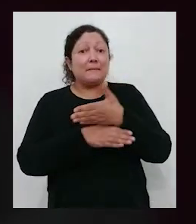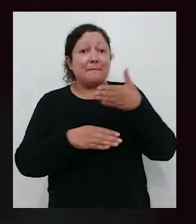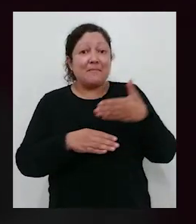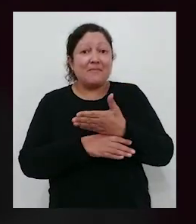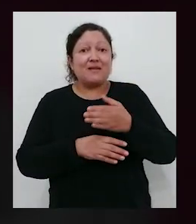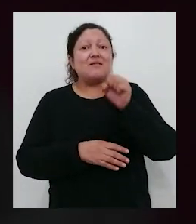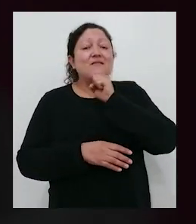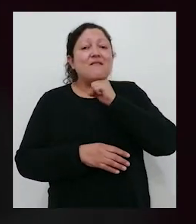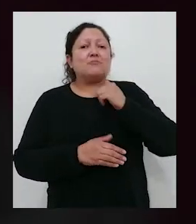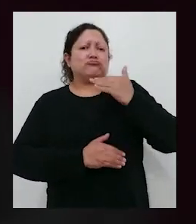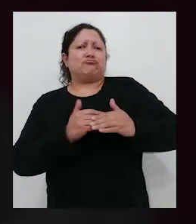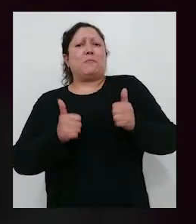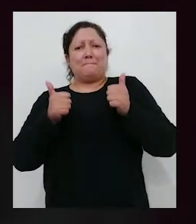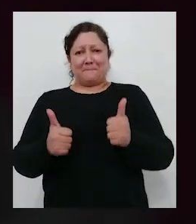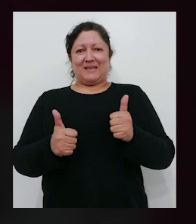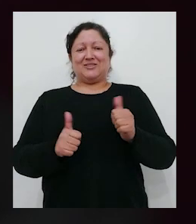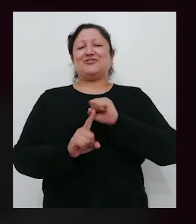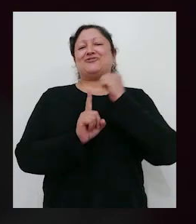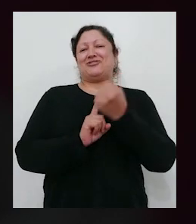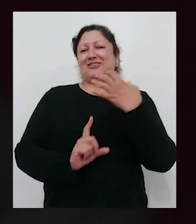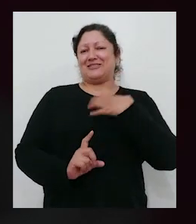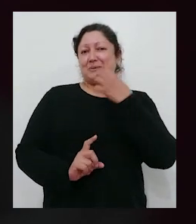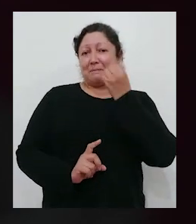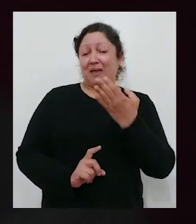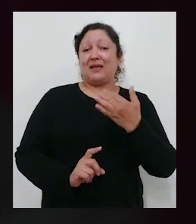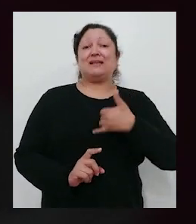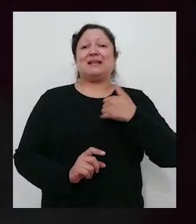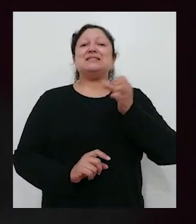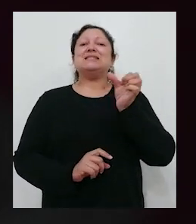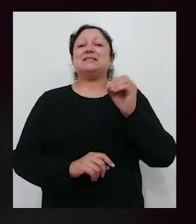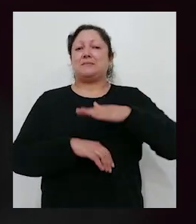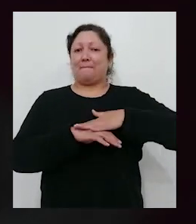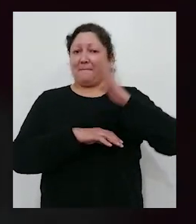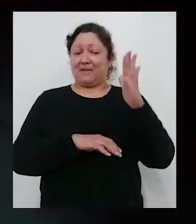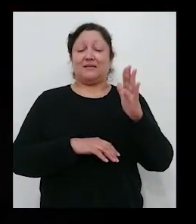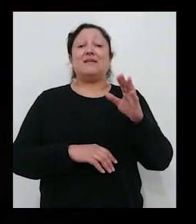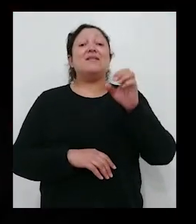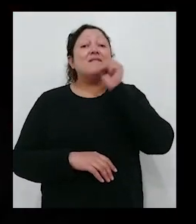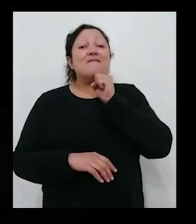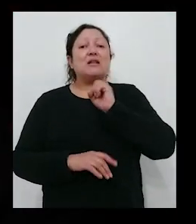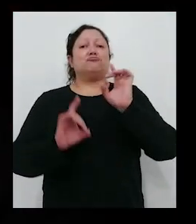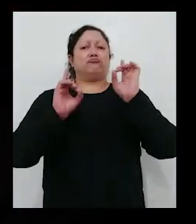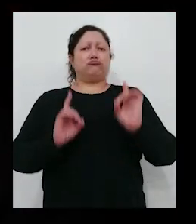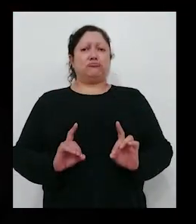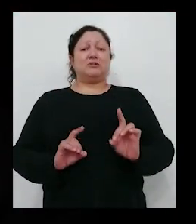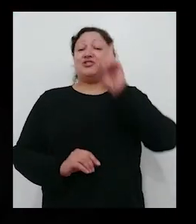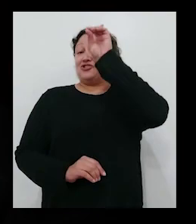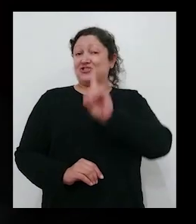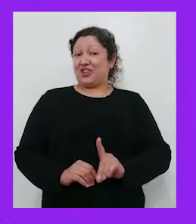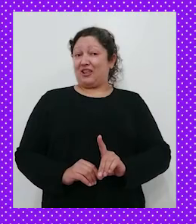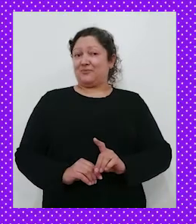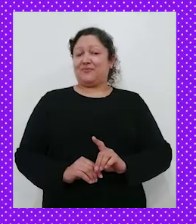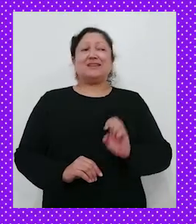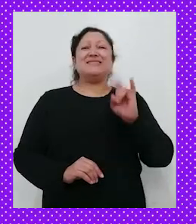participação, o envelhecimento ativo e bem-estar social de quem tem mais de 60 anos. Envelhecer com dignidade é